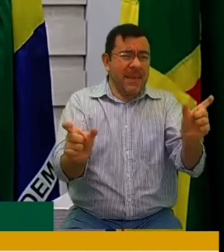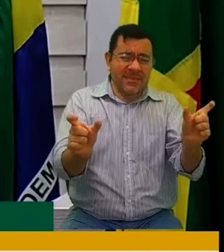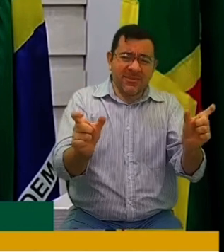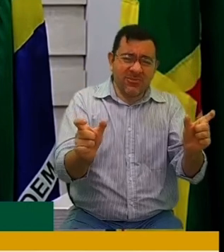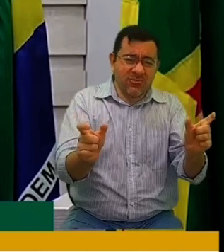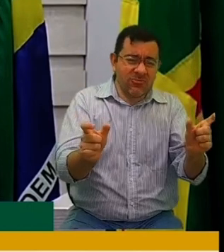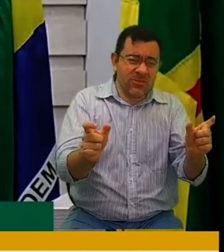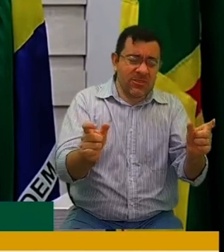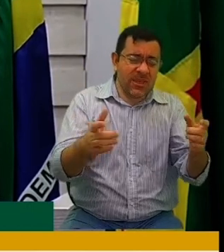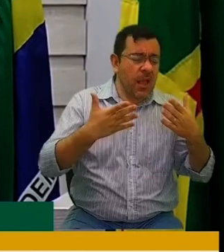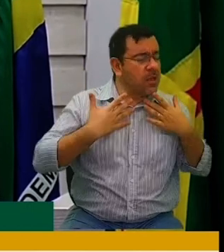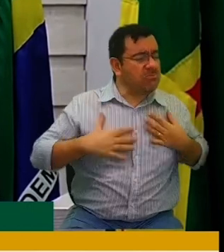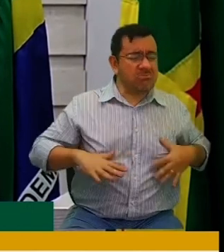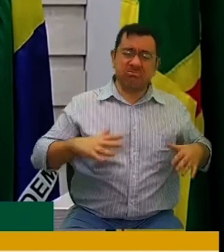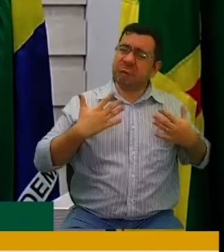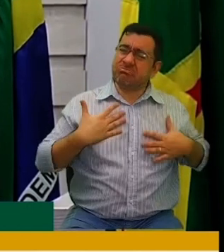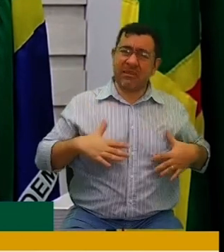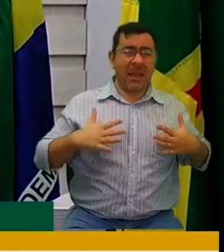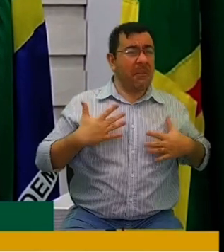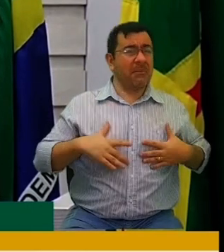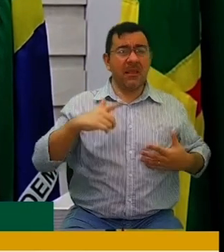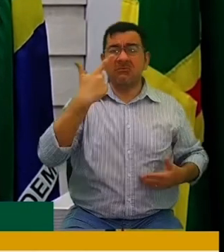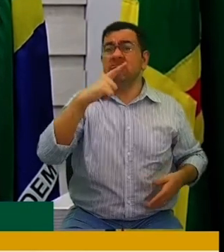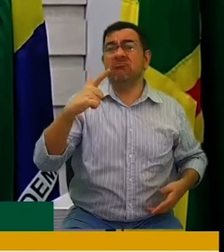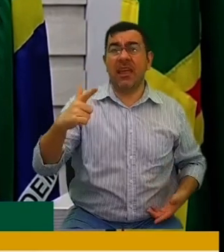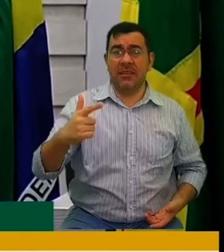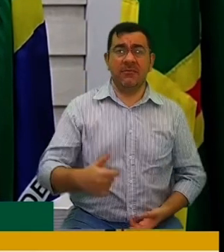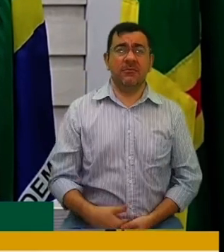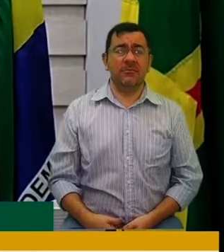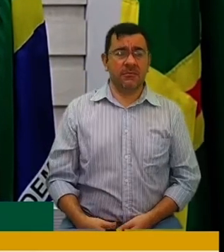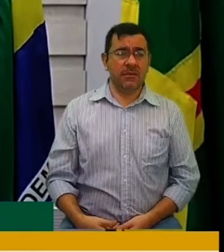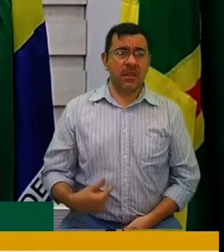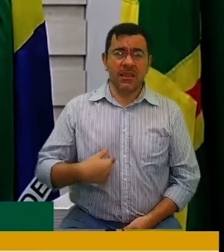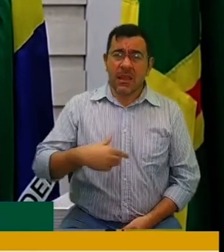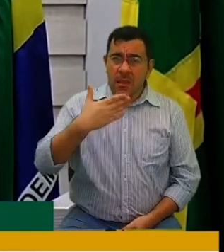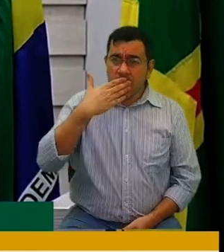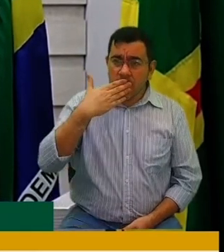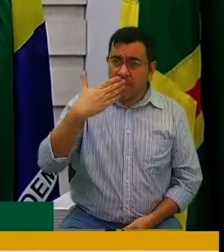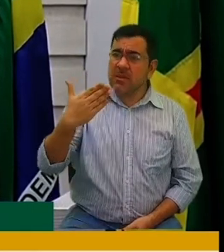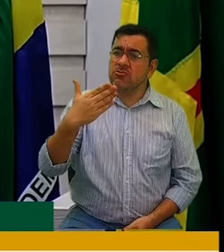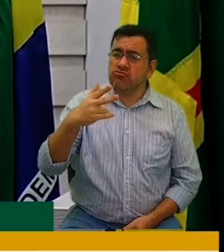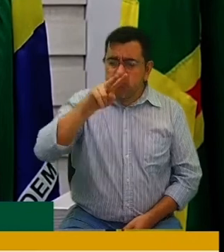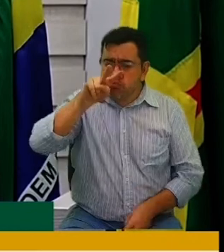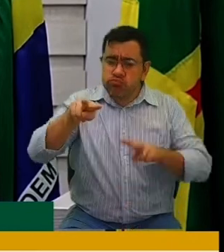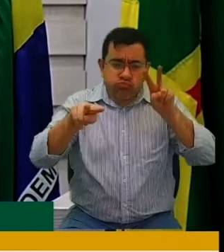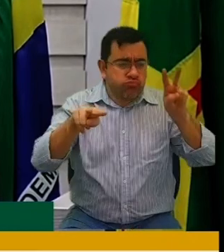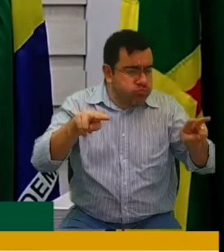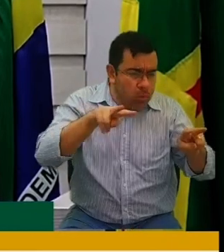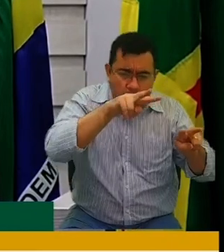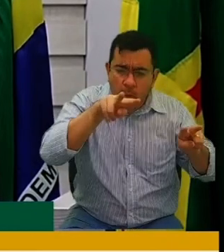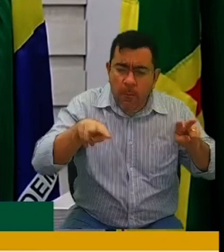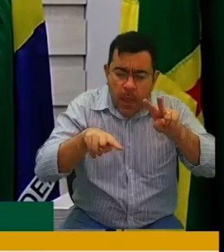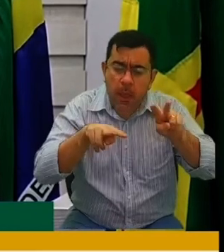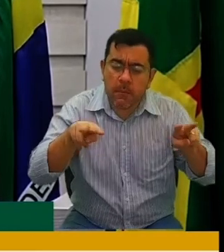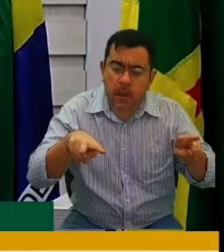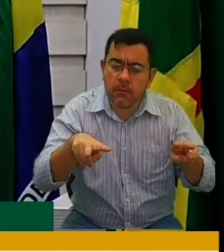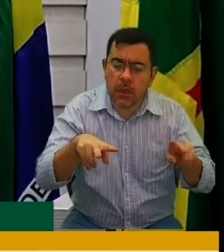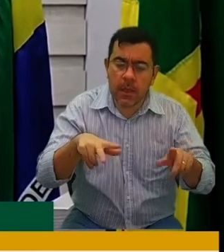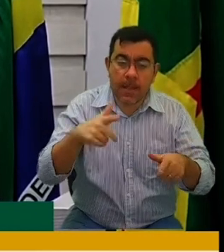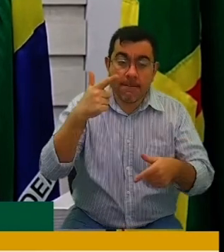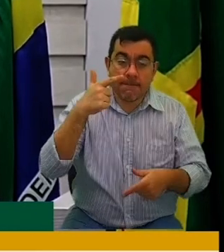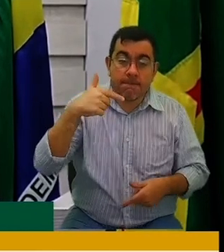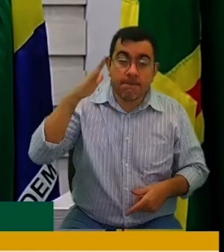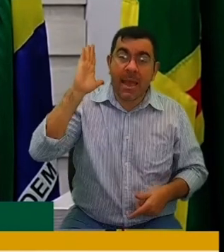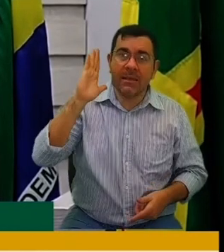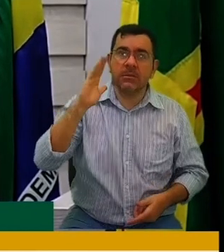começar as festas. Então, pedindo aí para a Receita e Rentas intensificar as suas fiscalizações e notificar e orientar